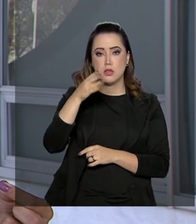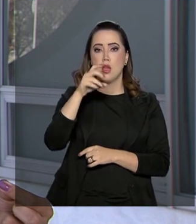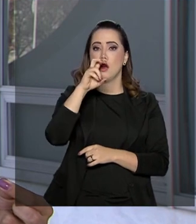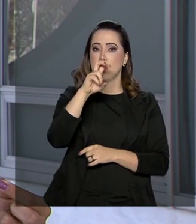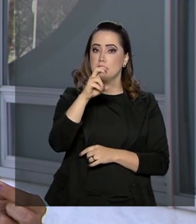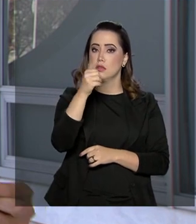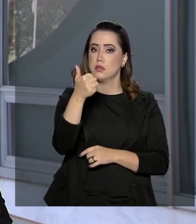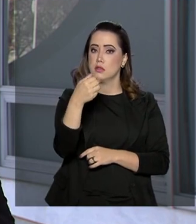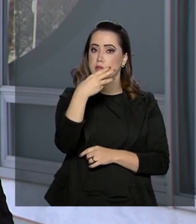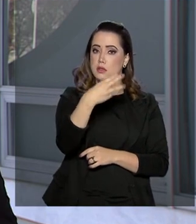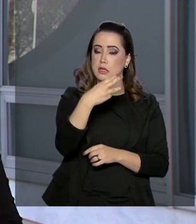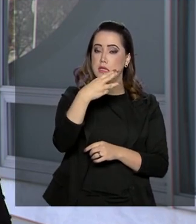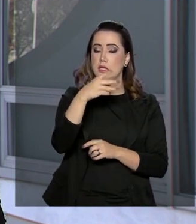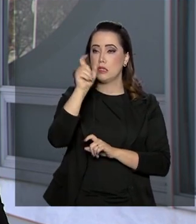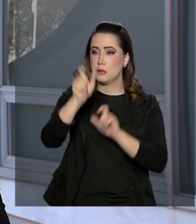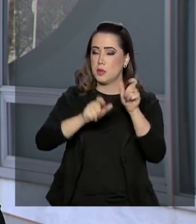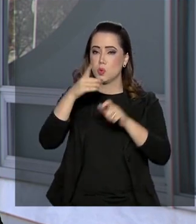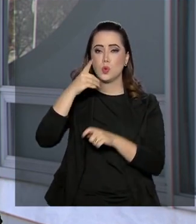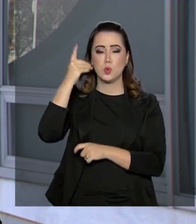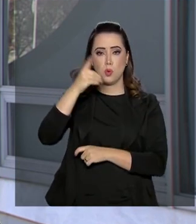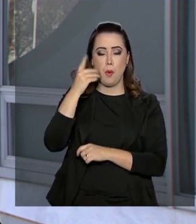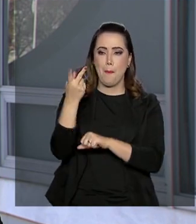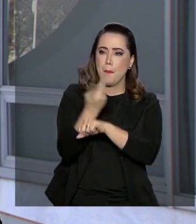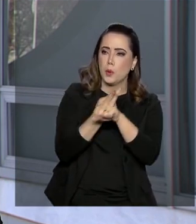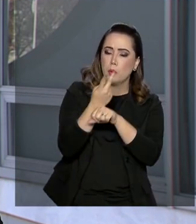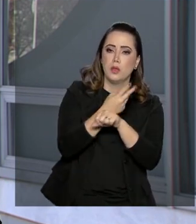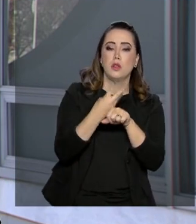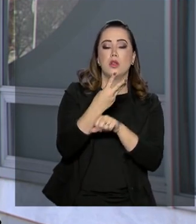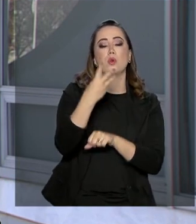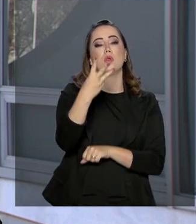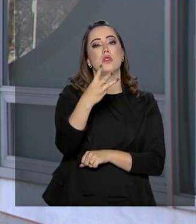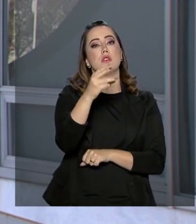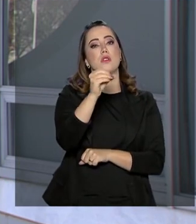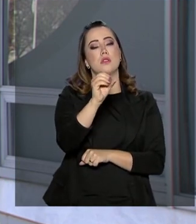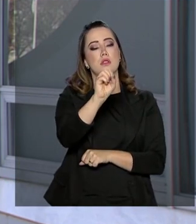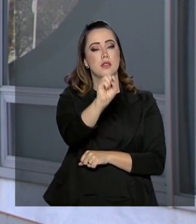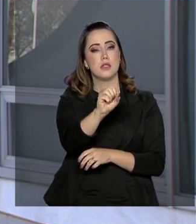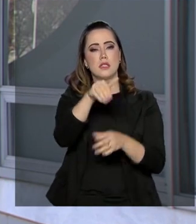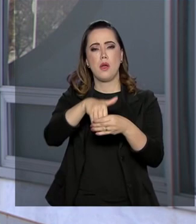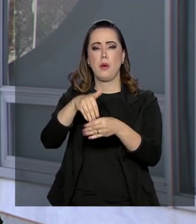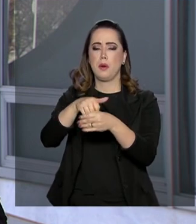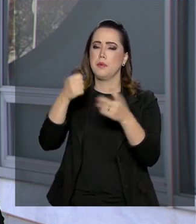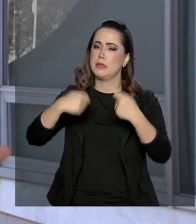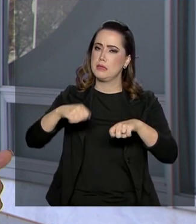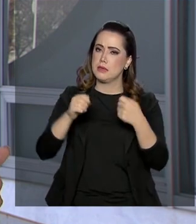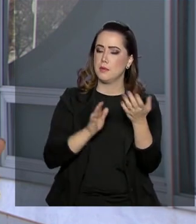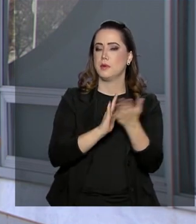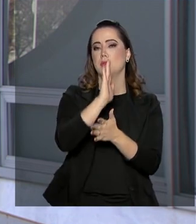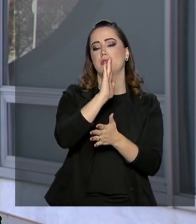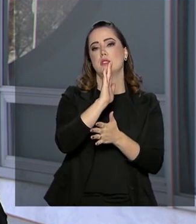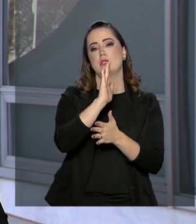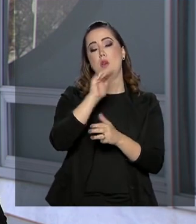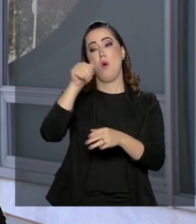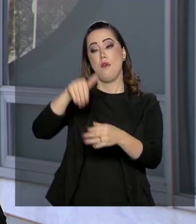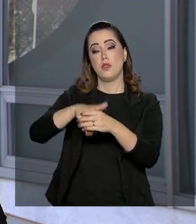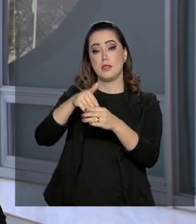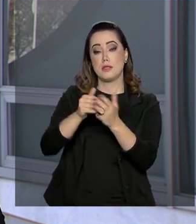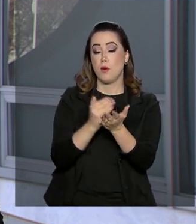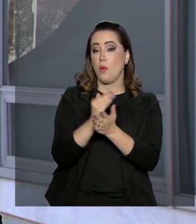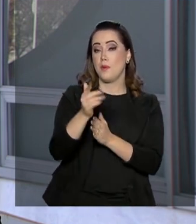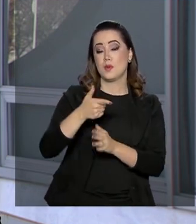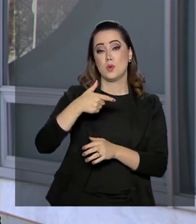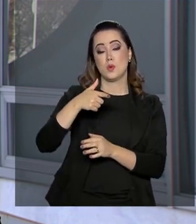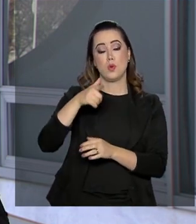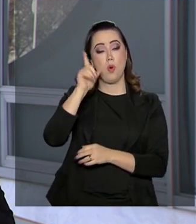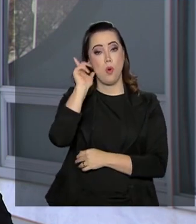513 deputados em busca dos 308 votos necessários para aprovação. A votação que começou ontem na